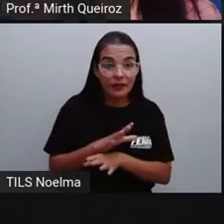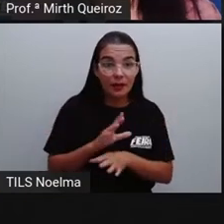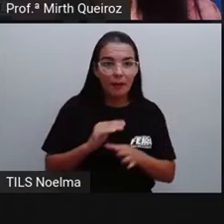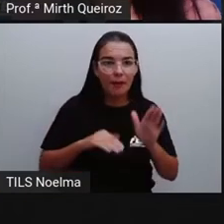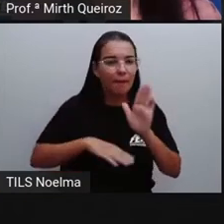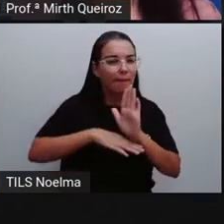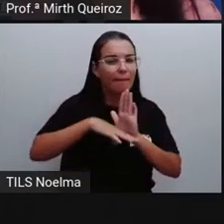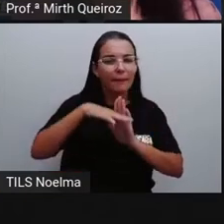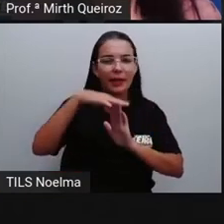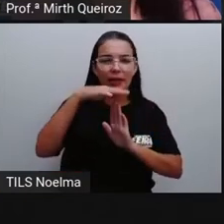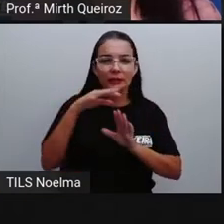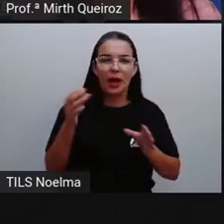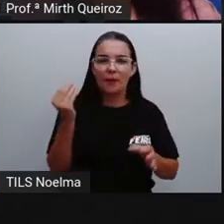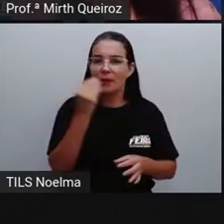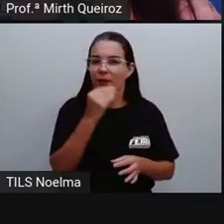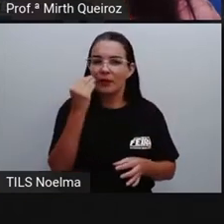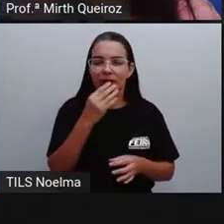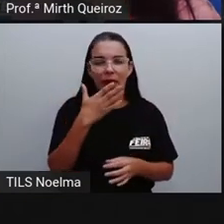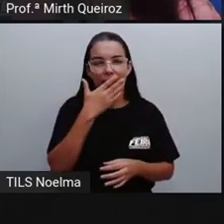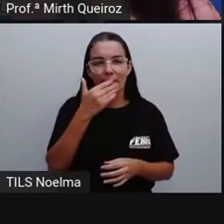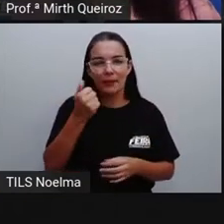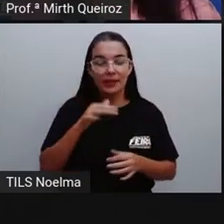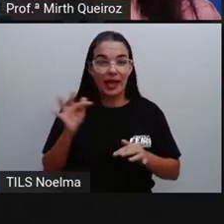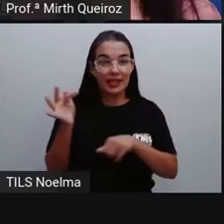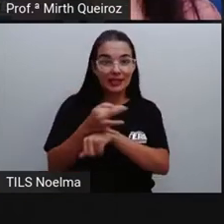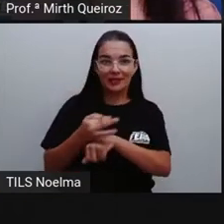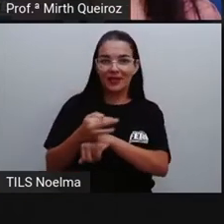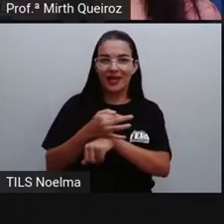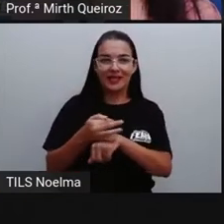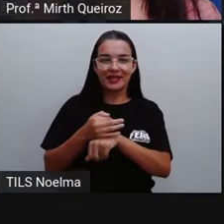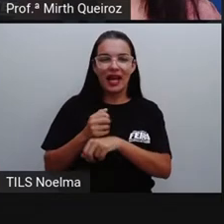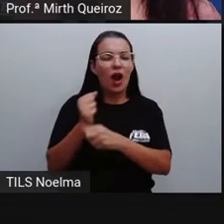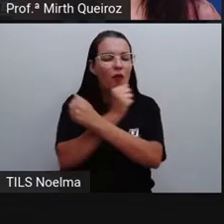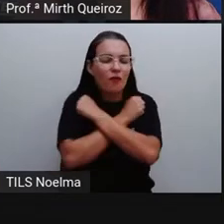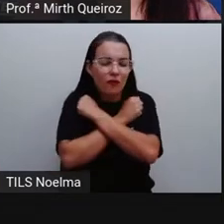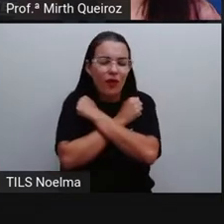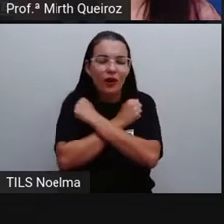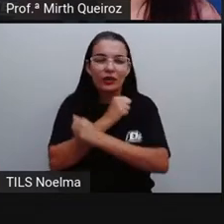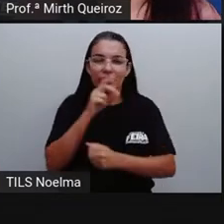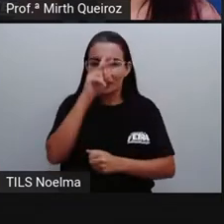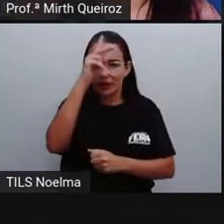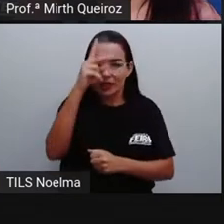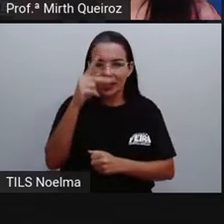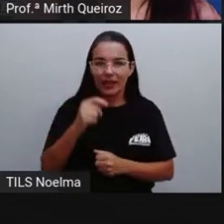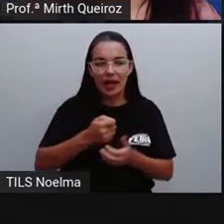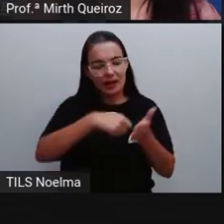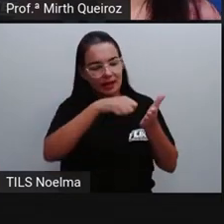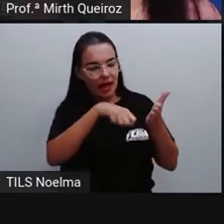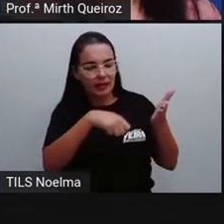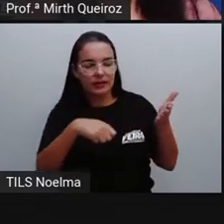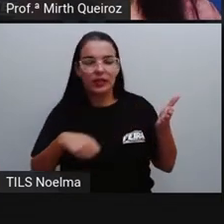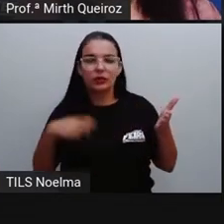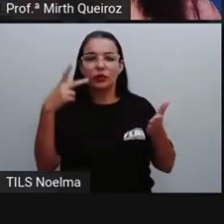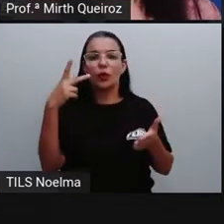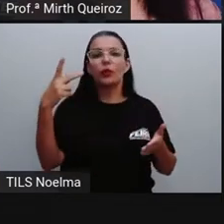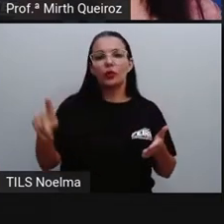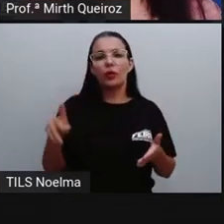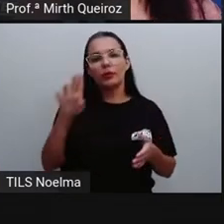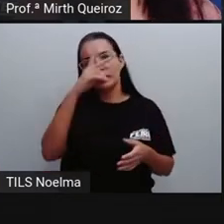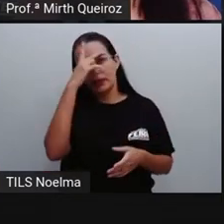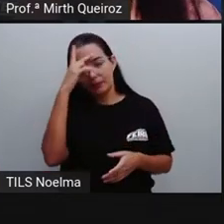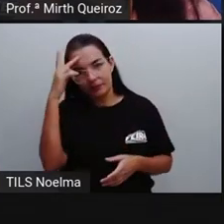vários planos para aproveitarmos muito essas férias. Um forte abraço, né? Aí já